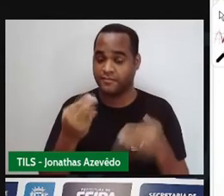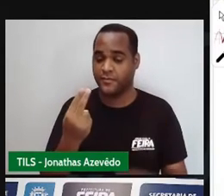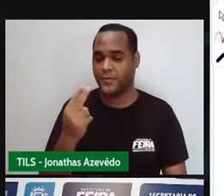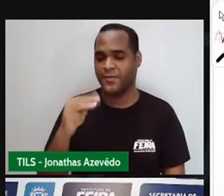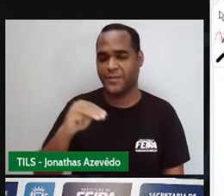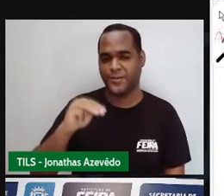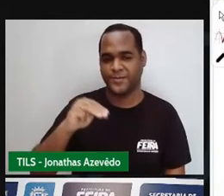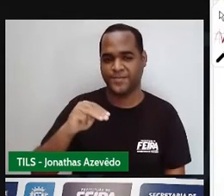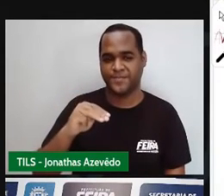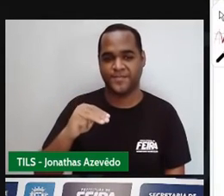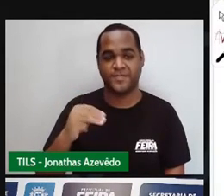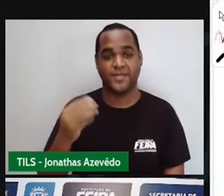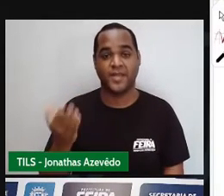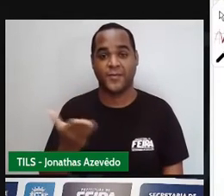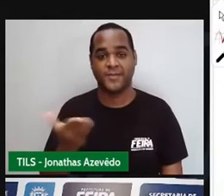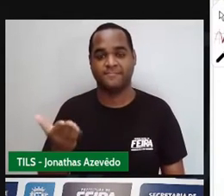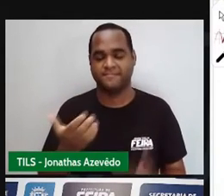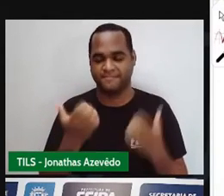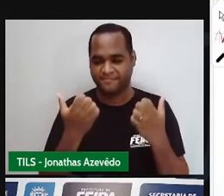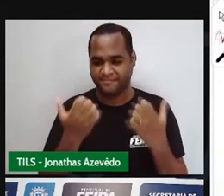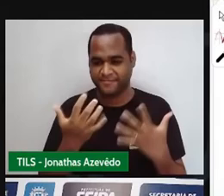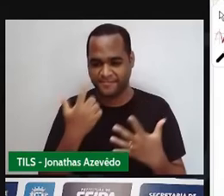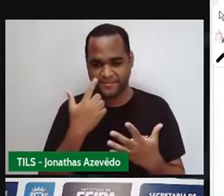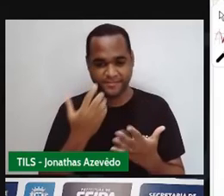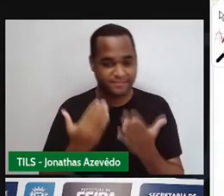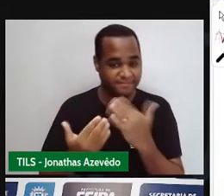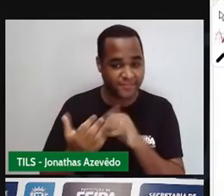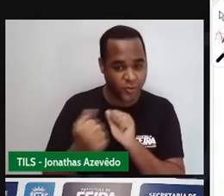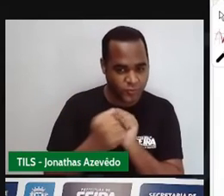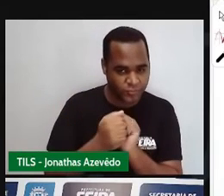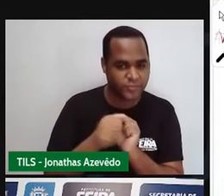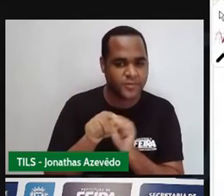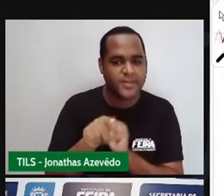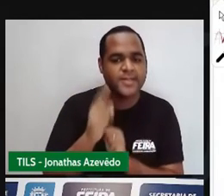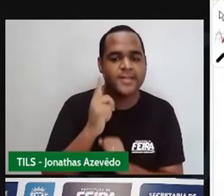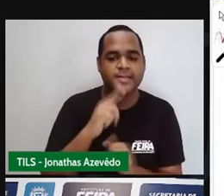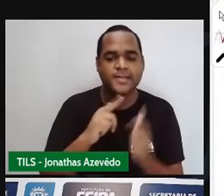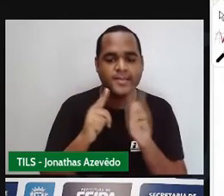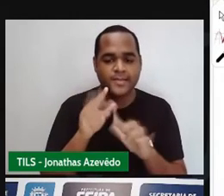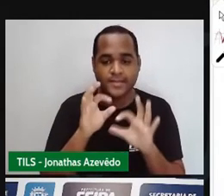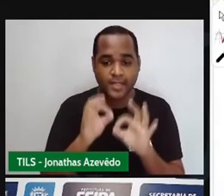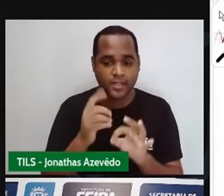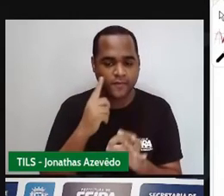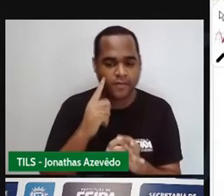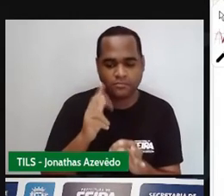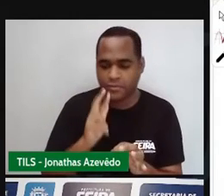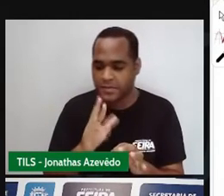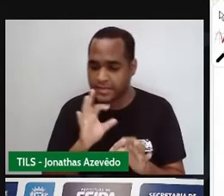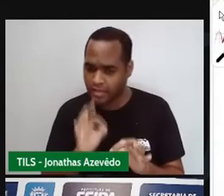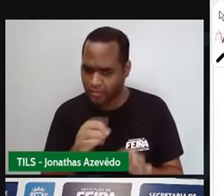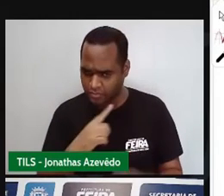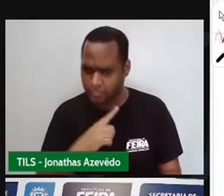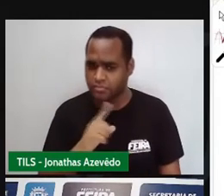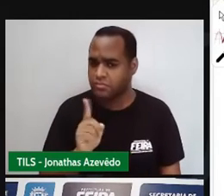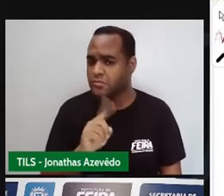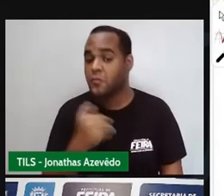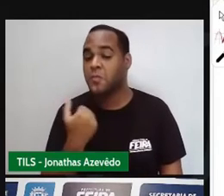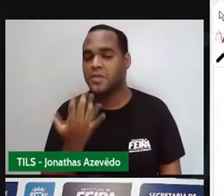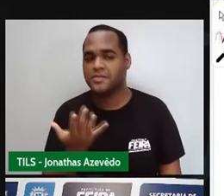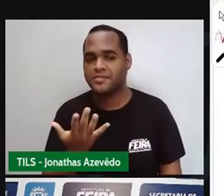eu venho aqui e faço junto com você pra você conferir aí o seu resultado a sua resposta